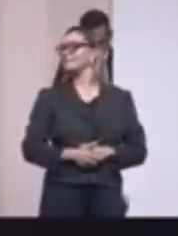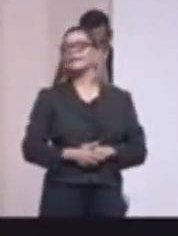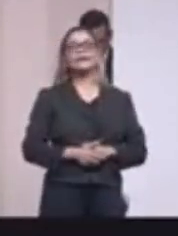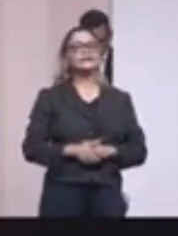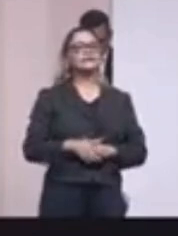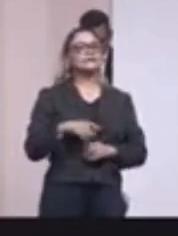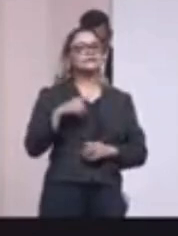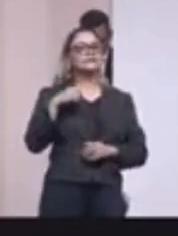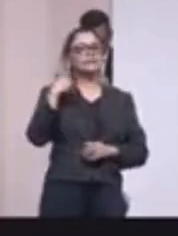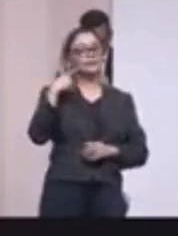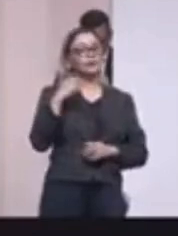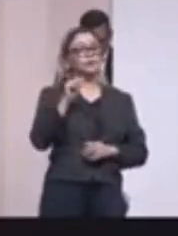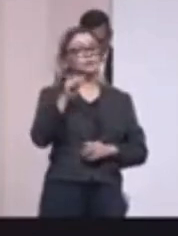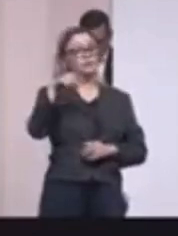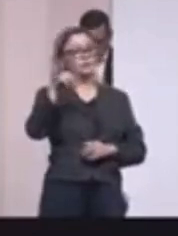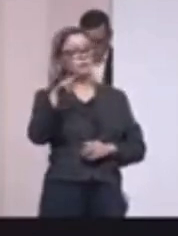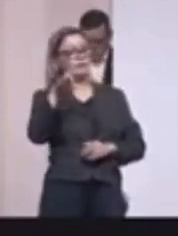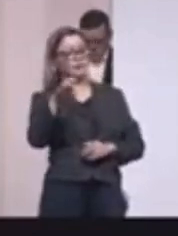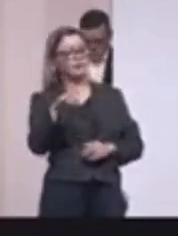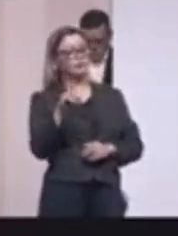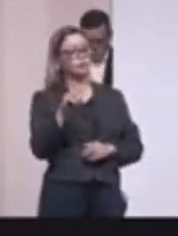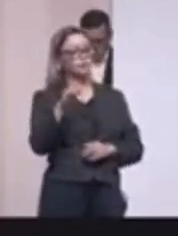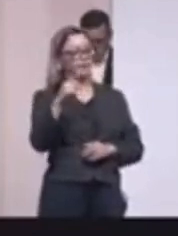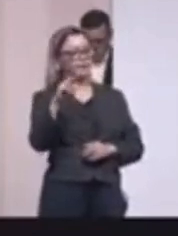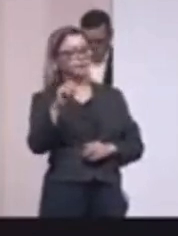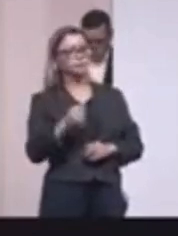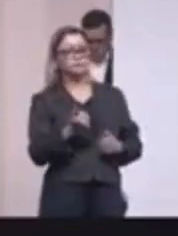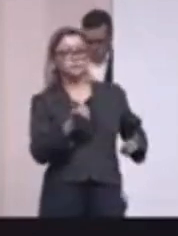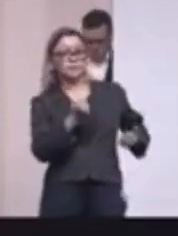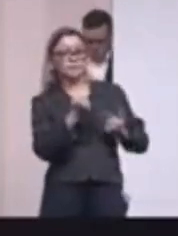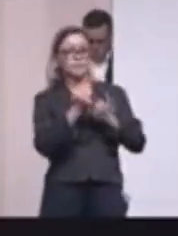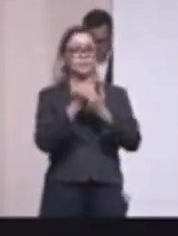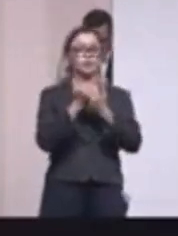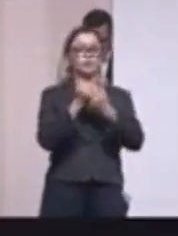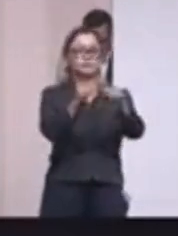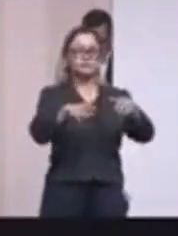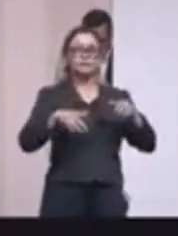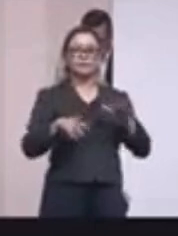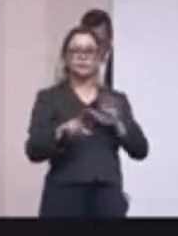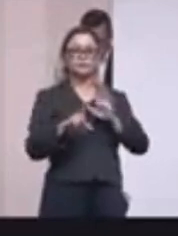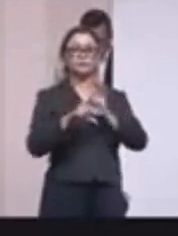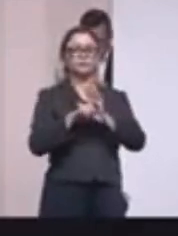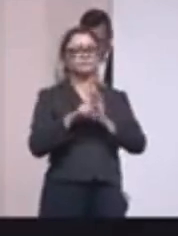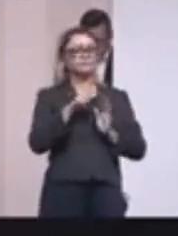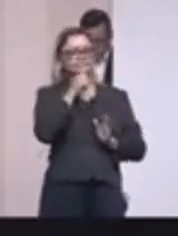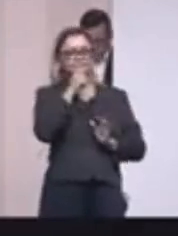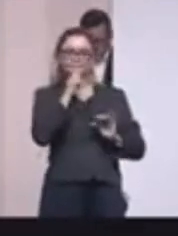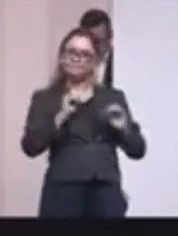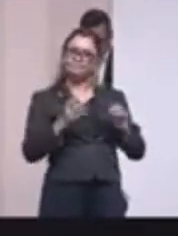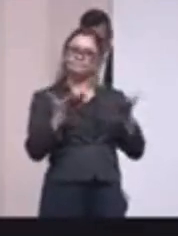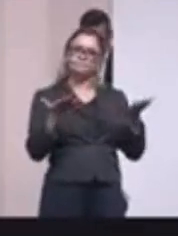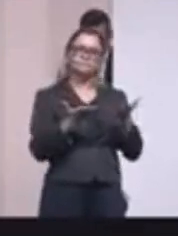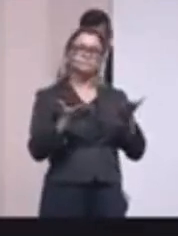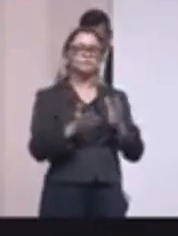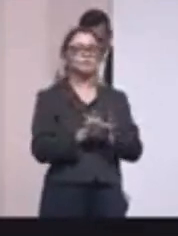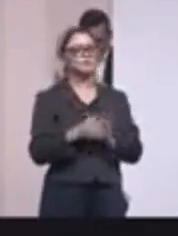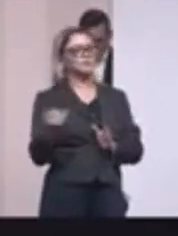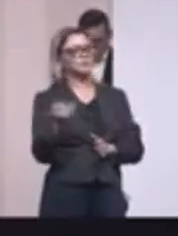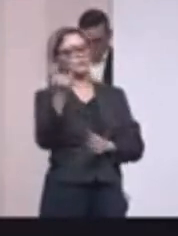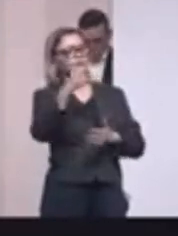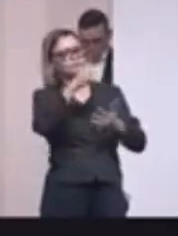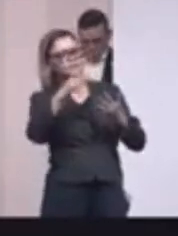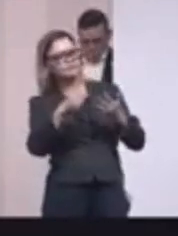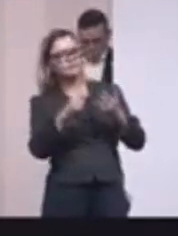deputado André do Prado, porque se não fosse o apoio incondicional da Assembleia Legislativa, acho que a não estaria celebrando hoje aqui feitos tão importantes.